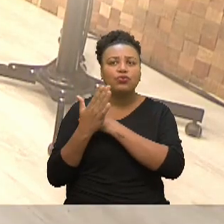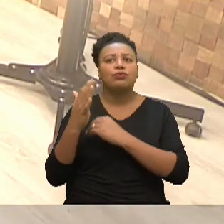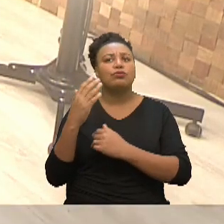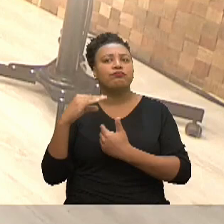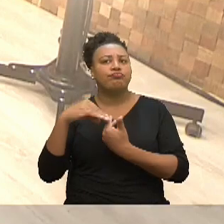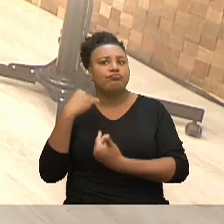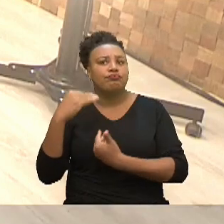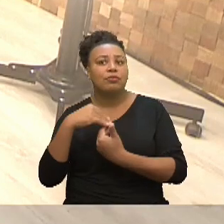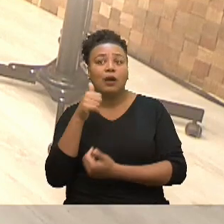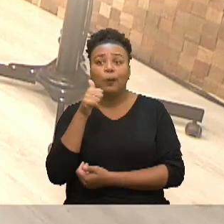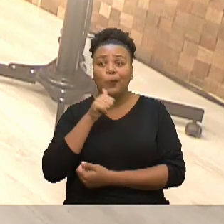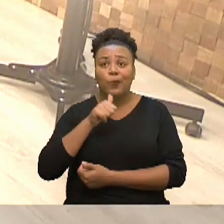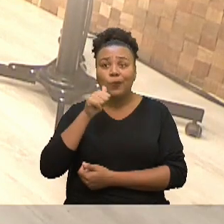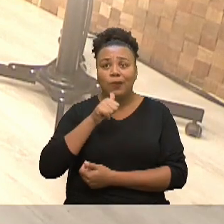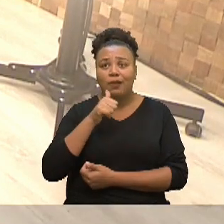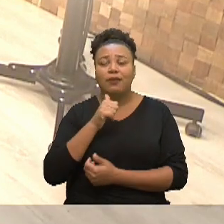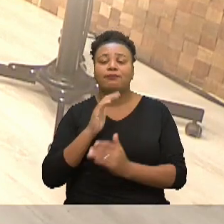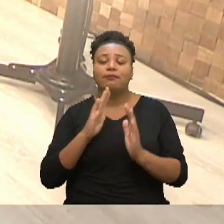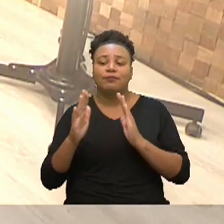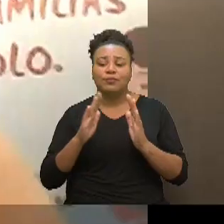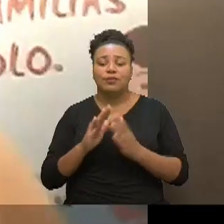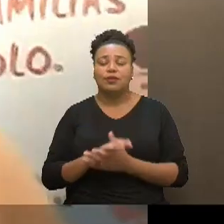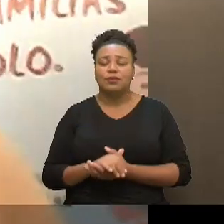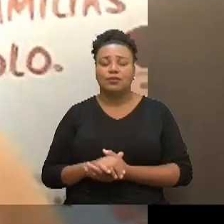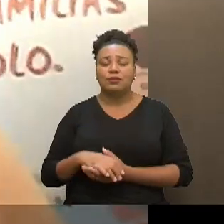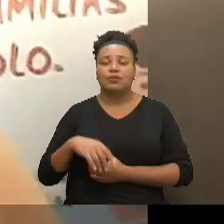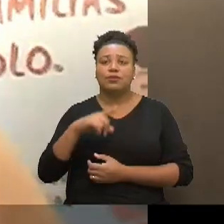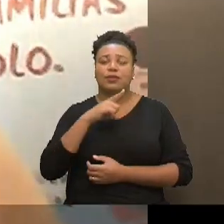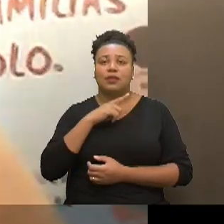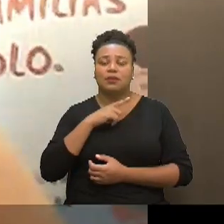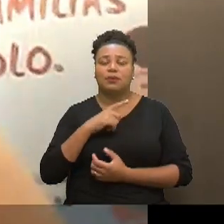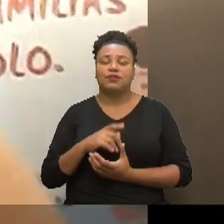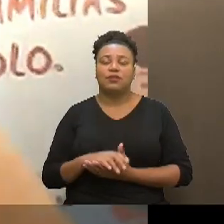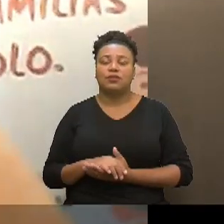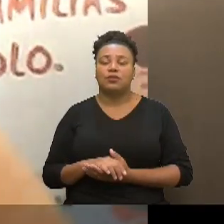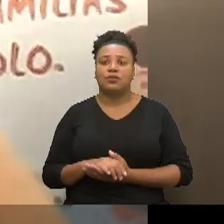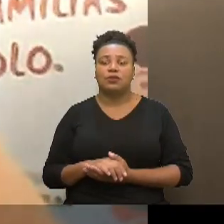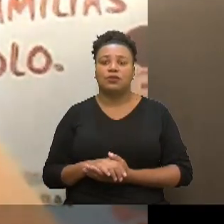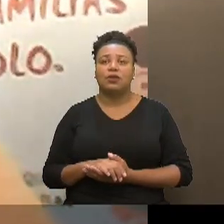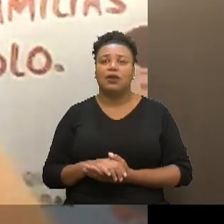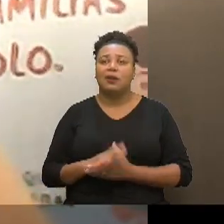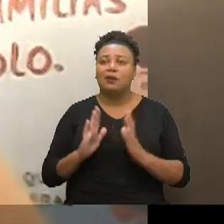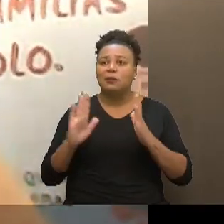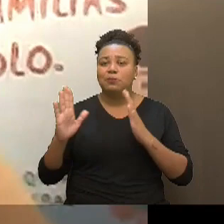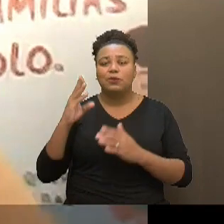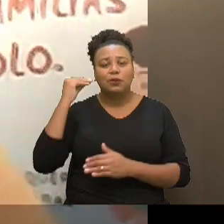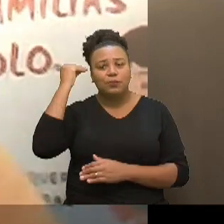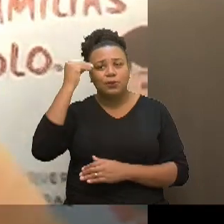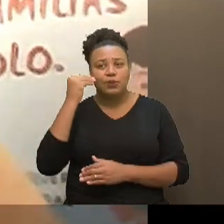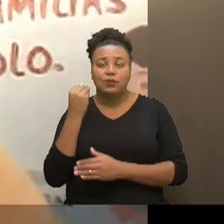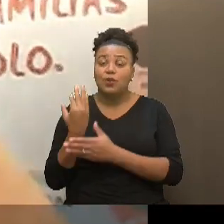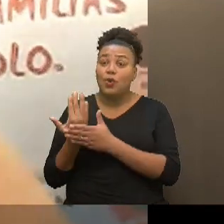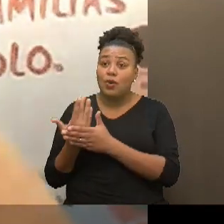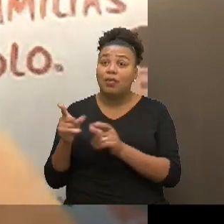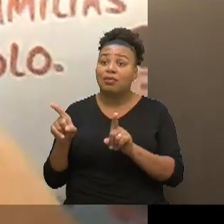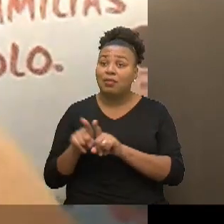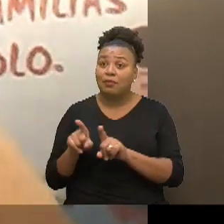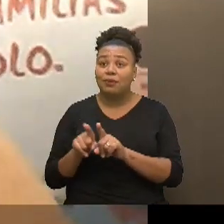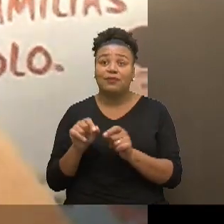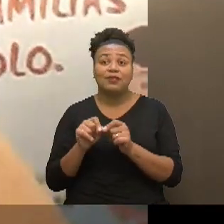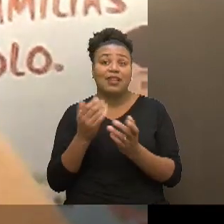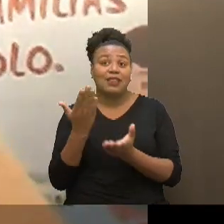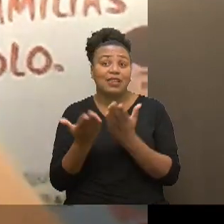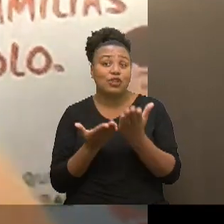orientando as mulheres né durante todo esse esse período algum grupo de psicólogas também da URGS fez o atendimento